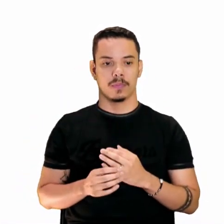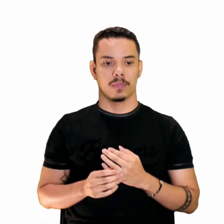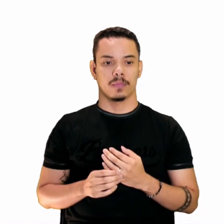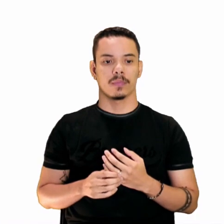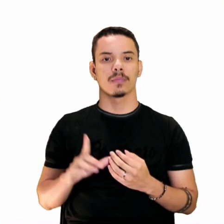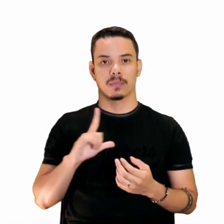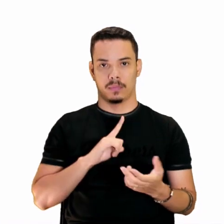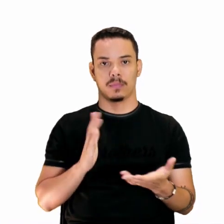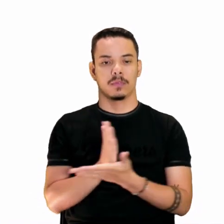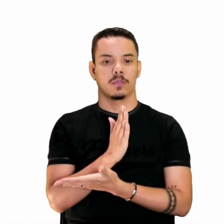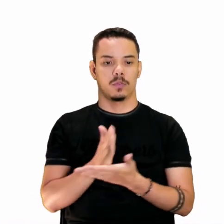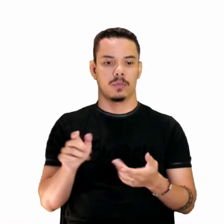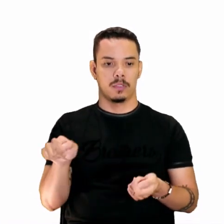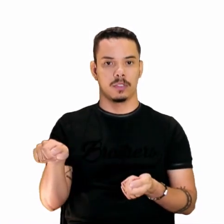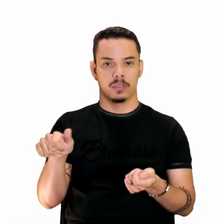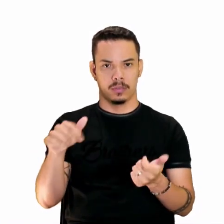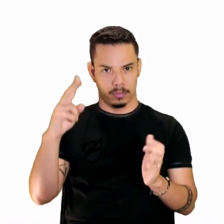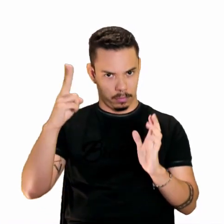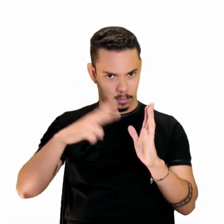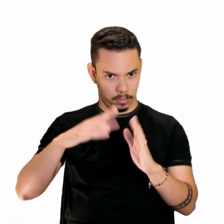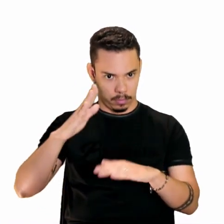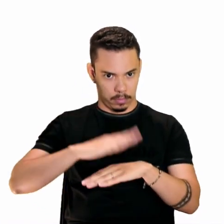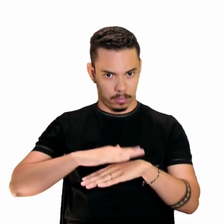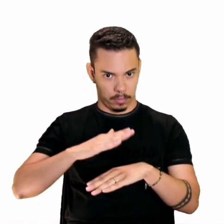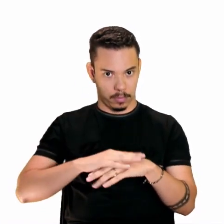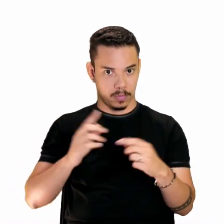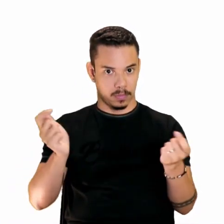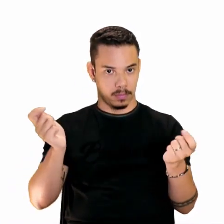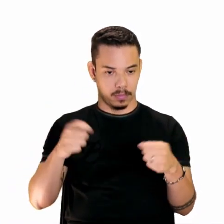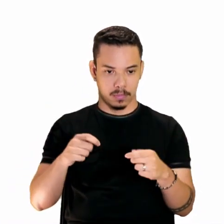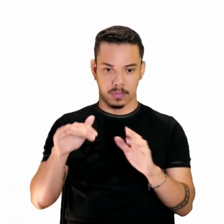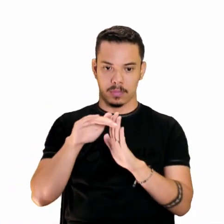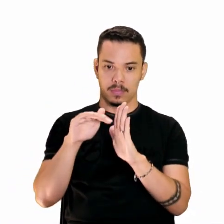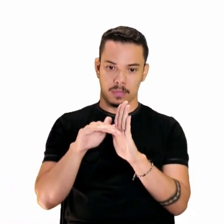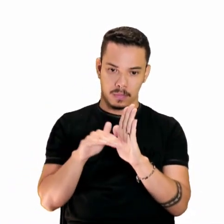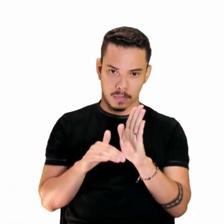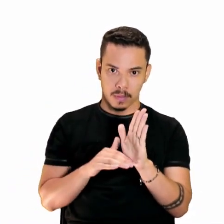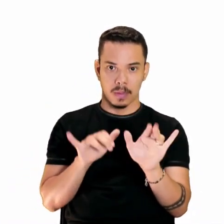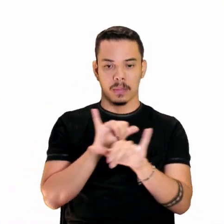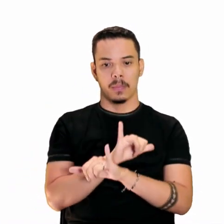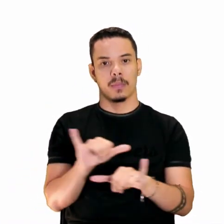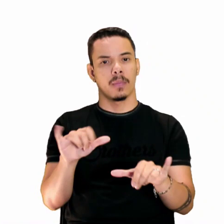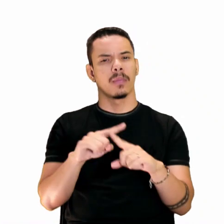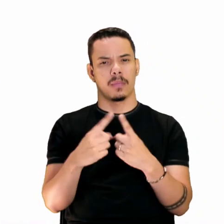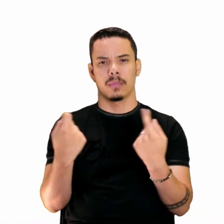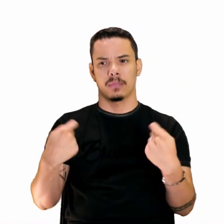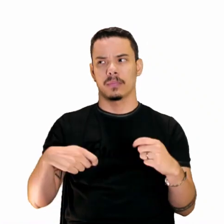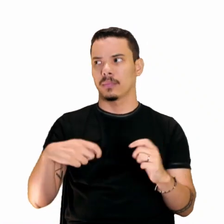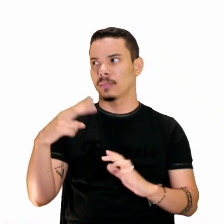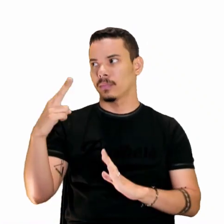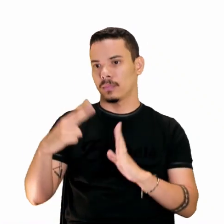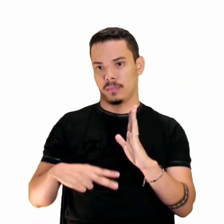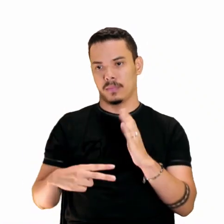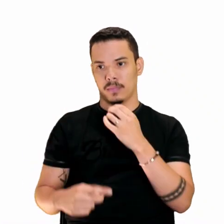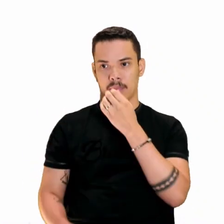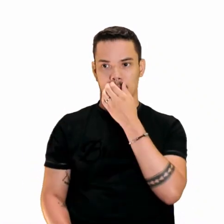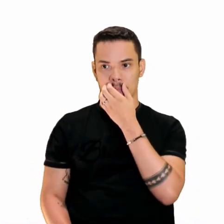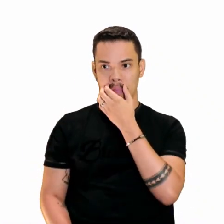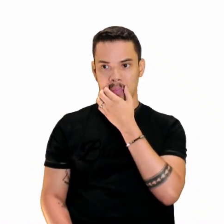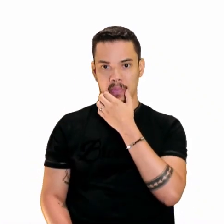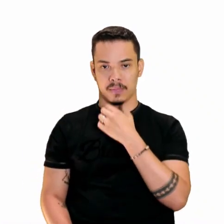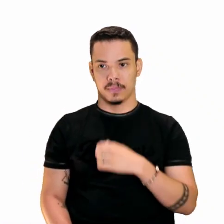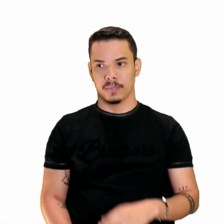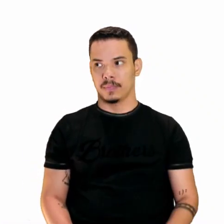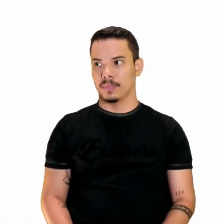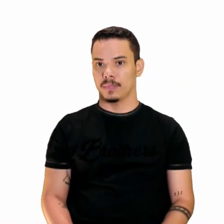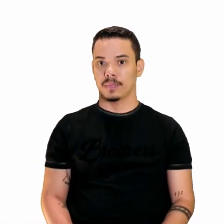dicas, certo? Mas leia o que você puder. Leia uma receita, uma bula de remédio, uma propaganda, mas leia, certo? Muito bem.